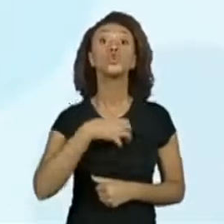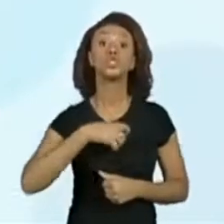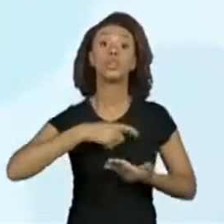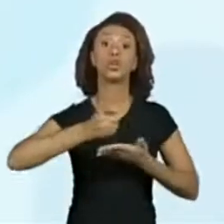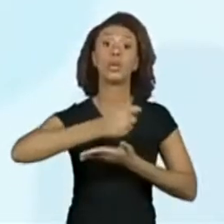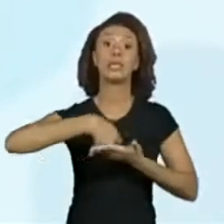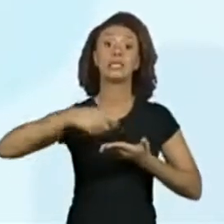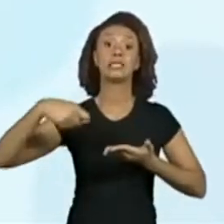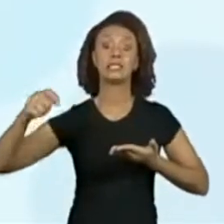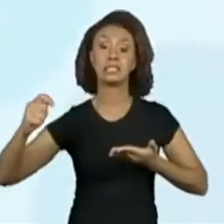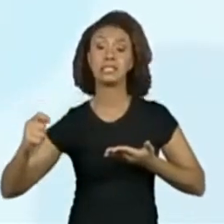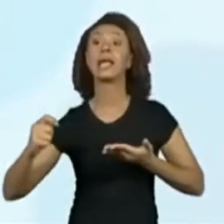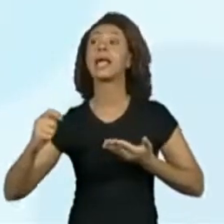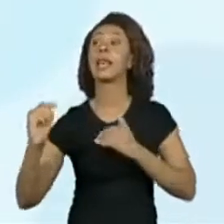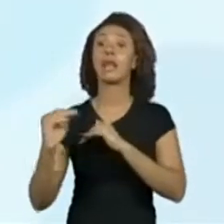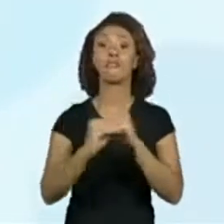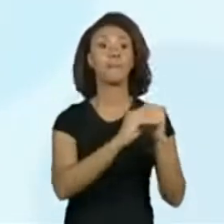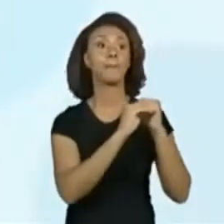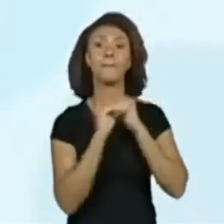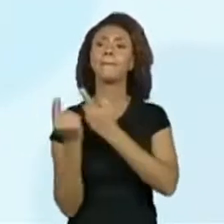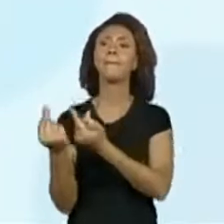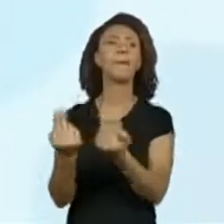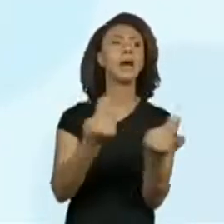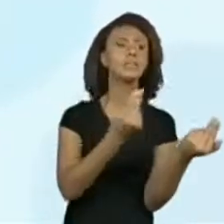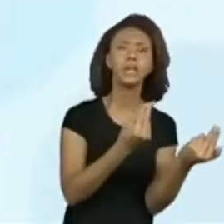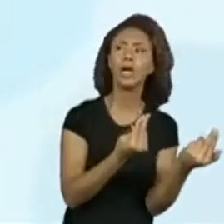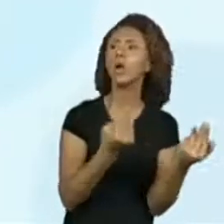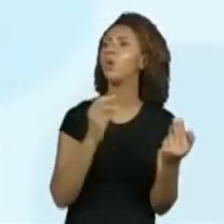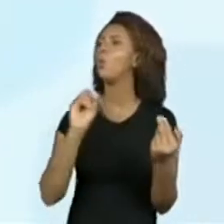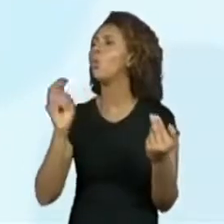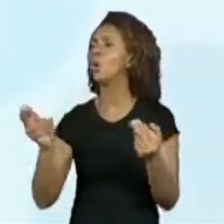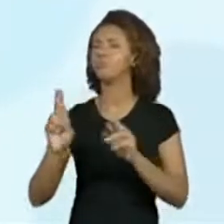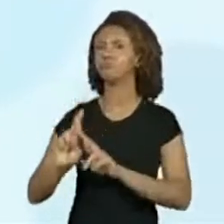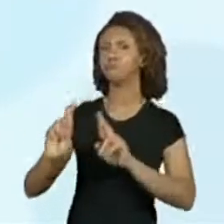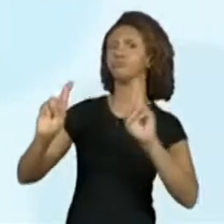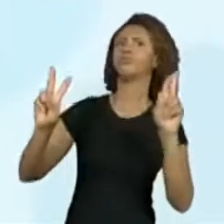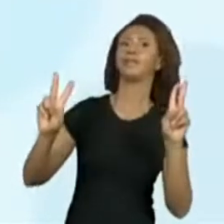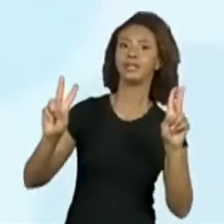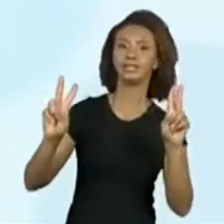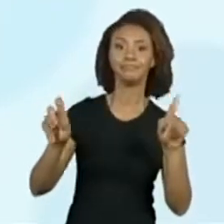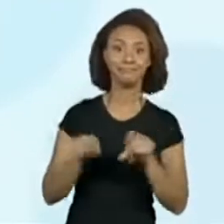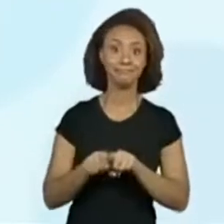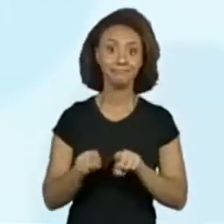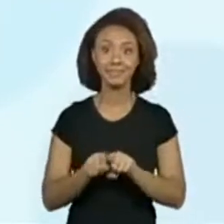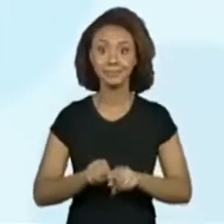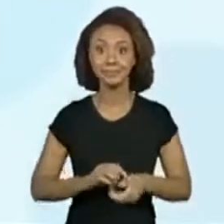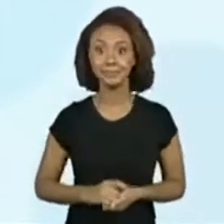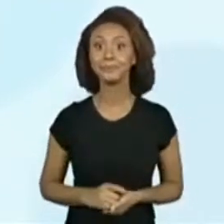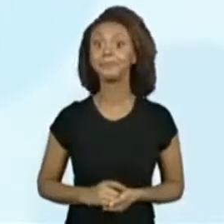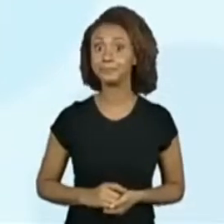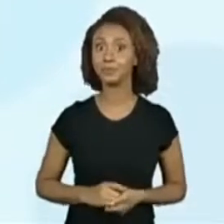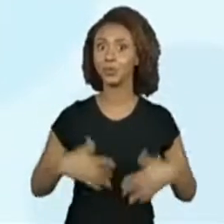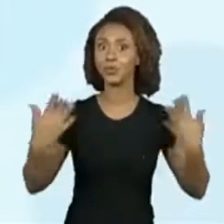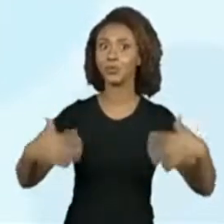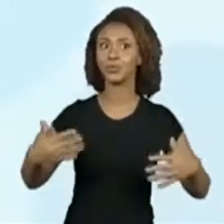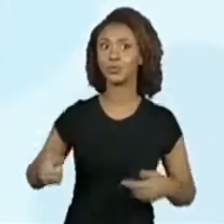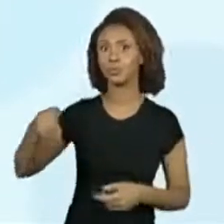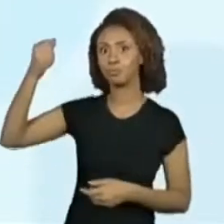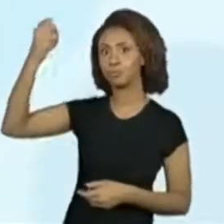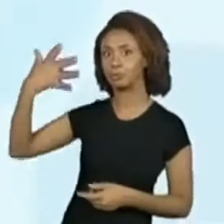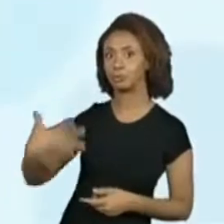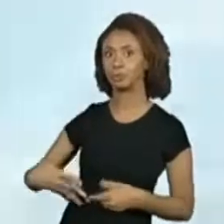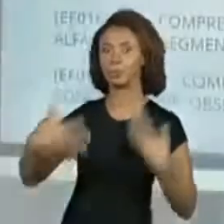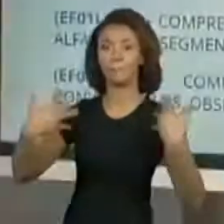convencionais, observando semelhanças e diferenças. Muito bem. Quanta habilidade.